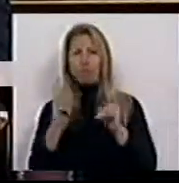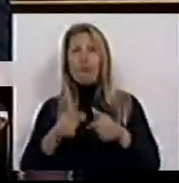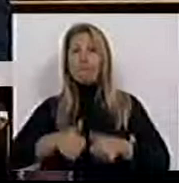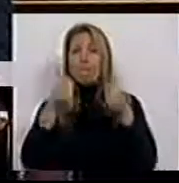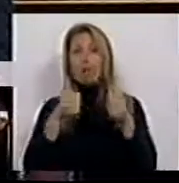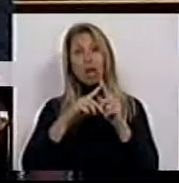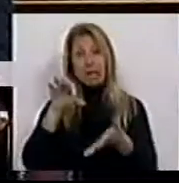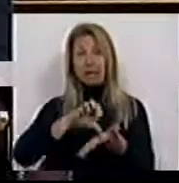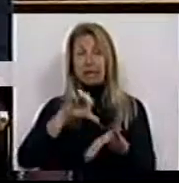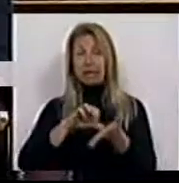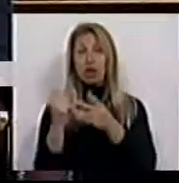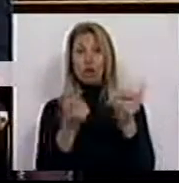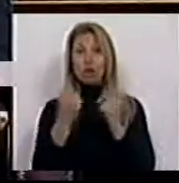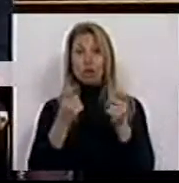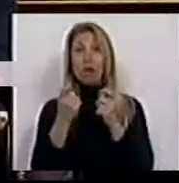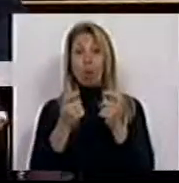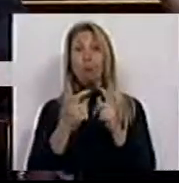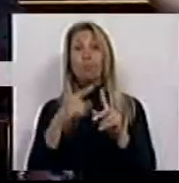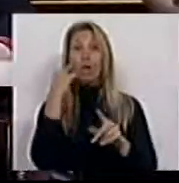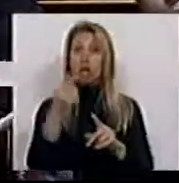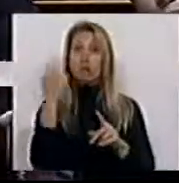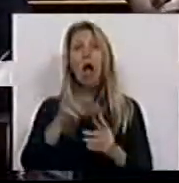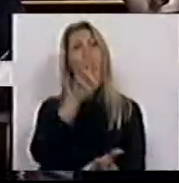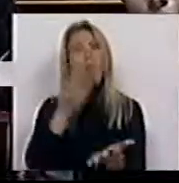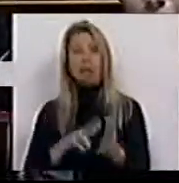discussão na especialidade, aprovaremos esta iniciativa.